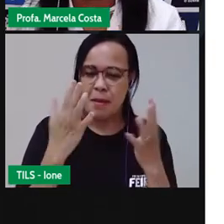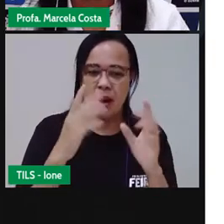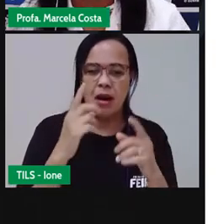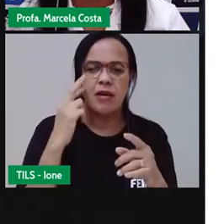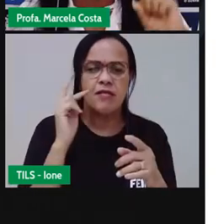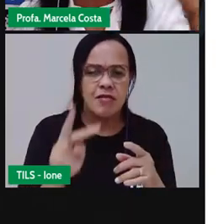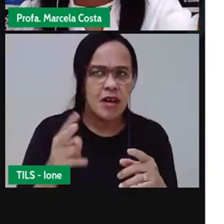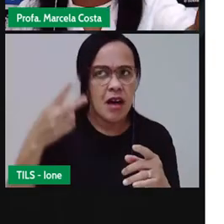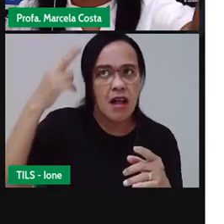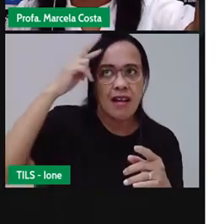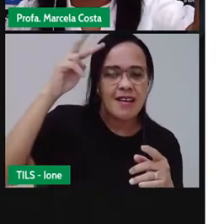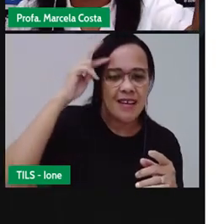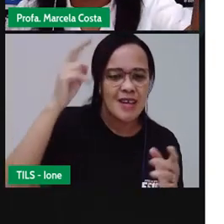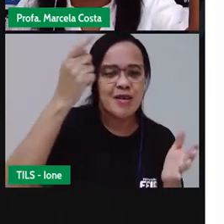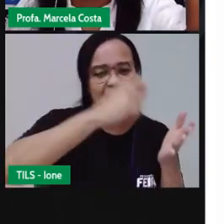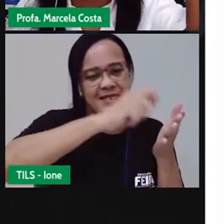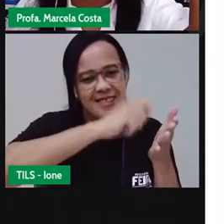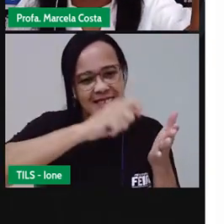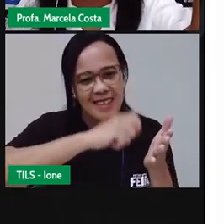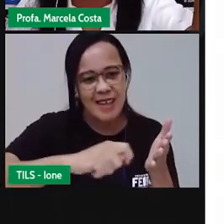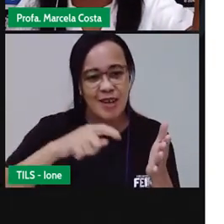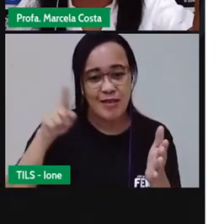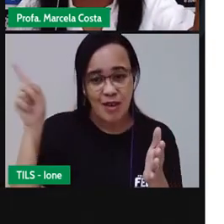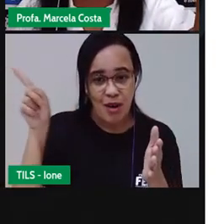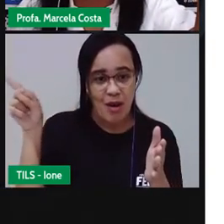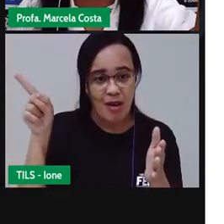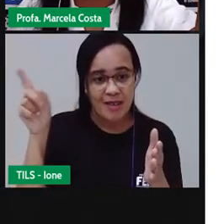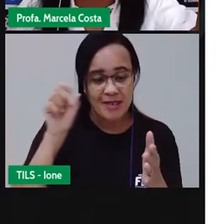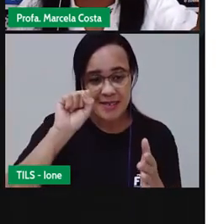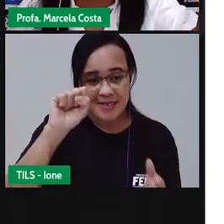escreve. Então, ó, que símbolo é esse?